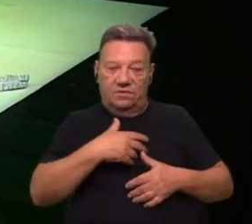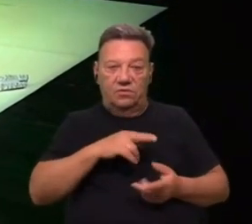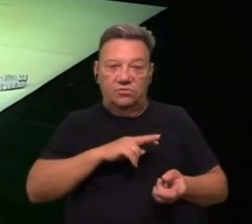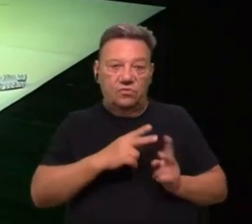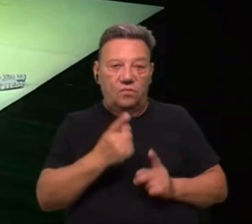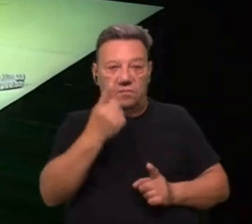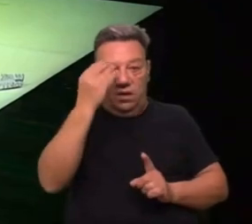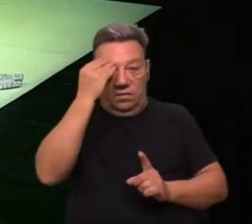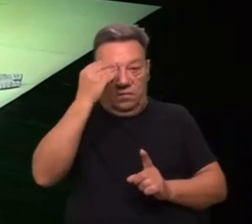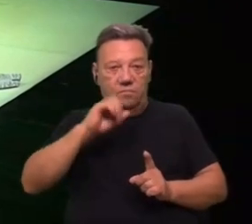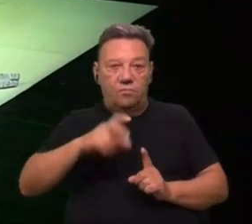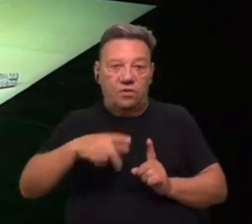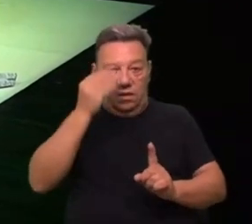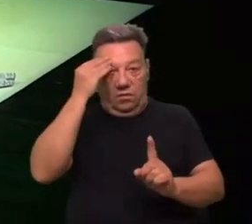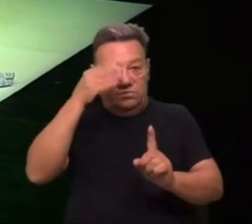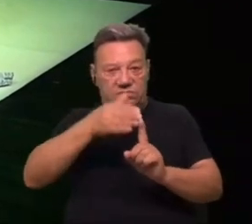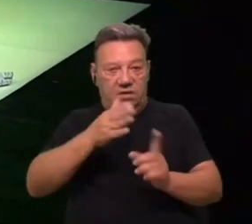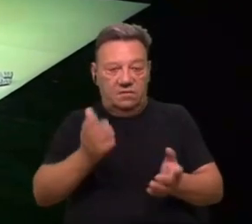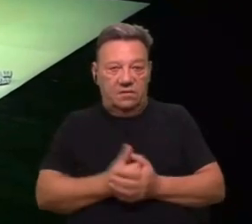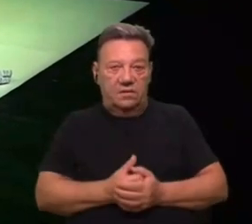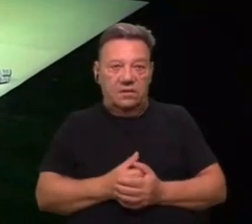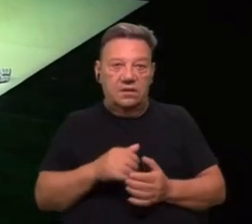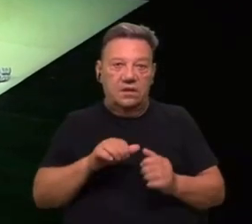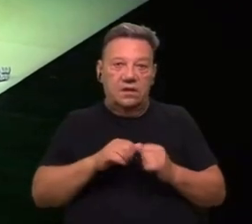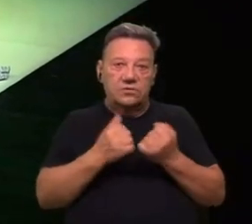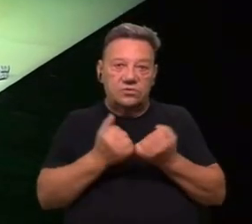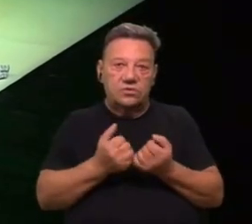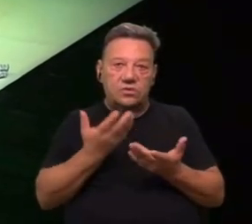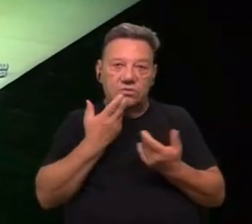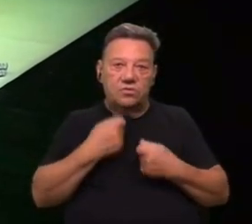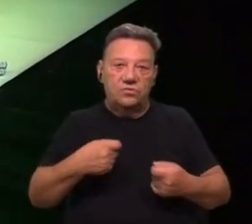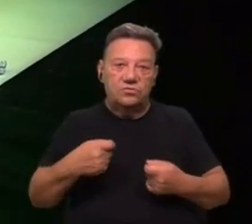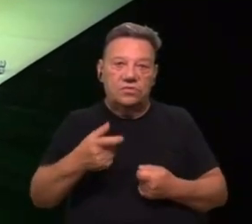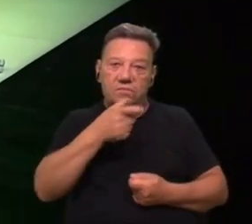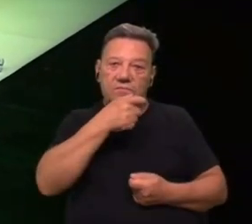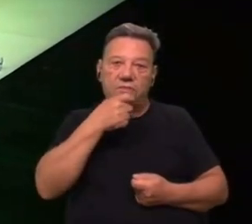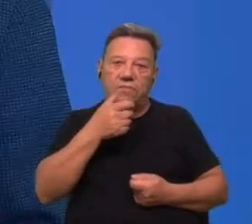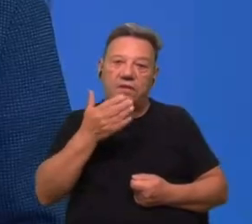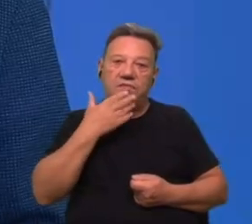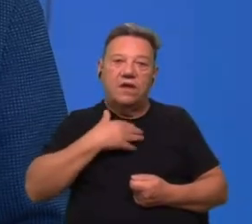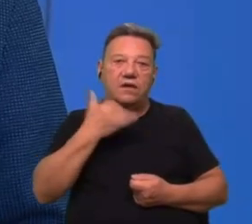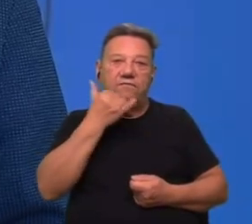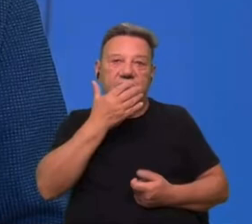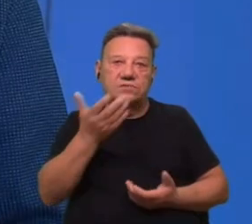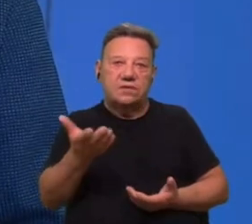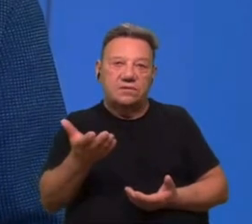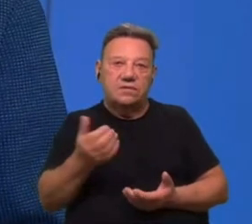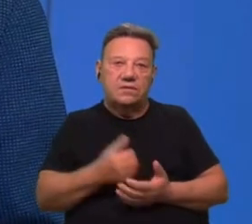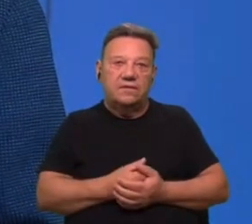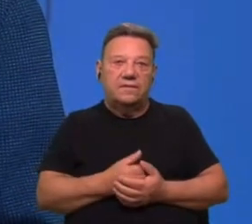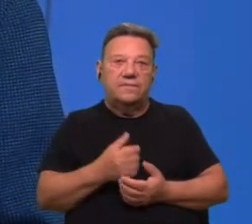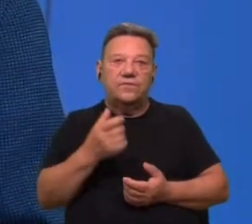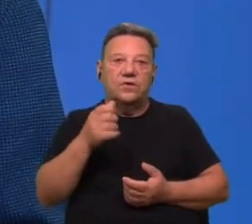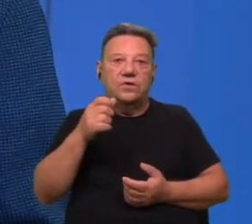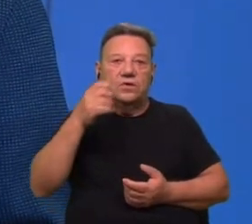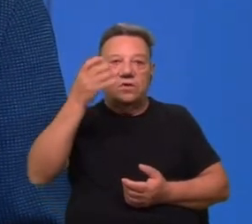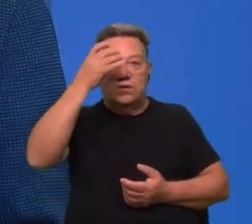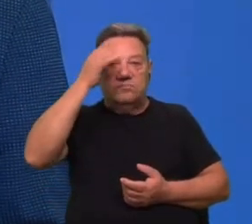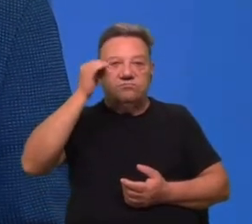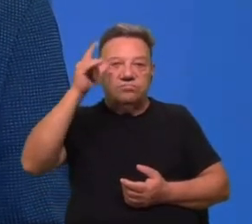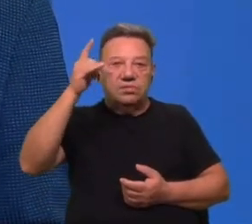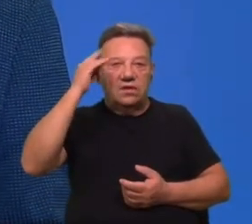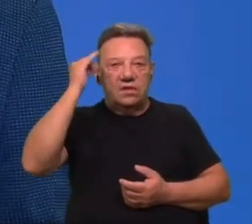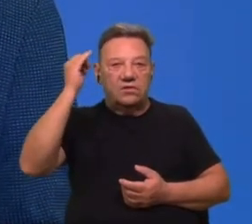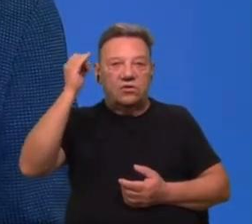tornou numa moderna obsessão. A sociedade de consumação nos promete o bonheur, os gurus das ideologias